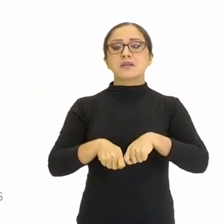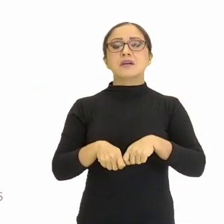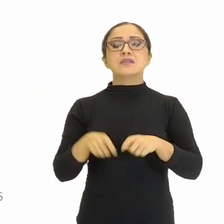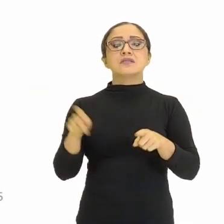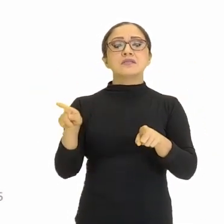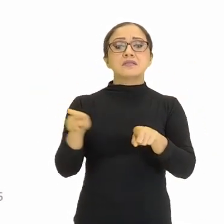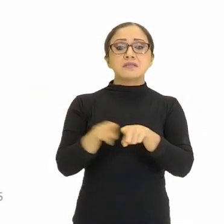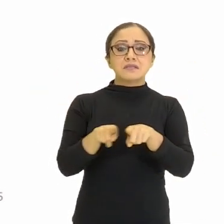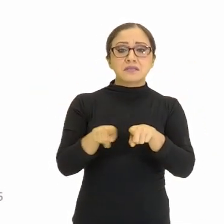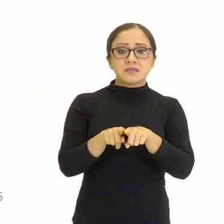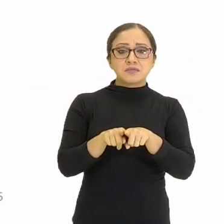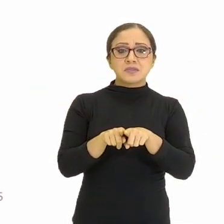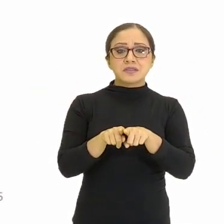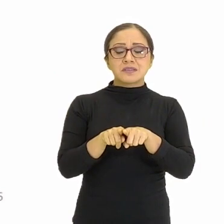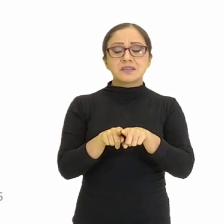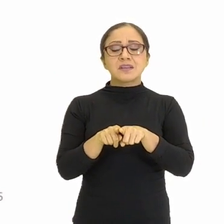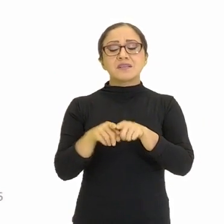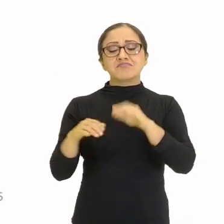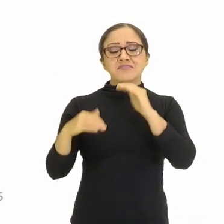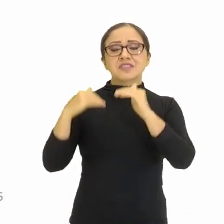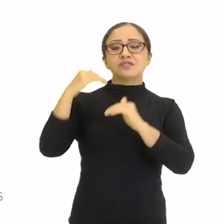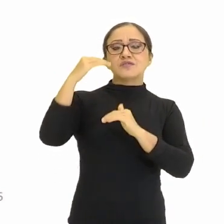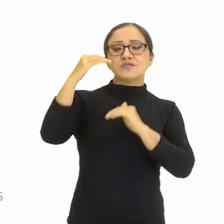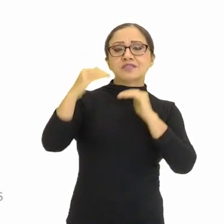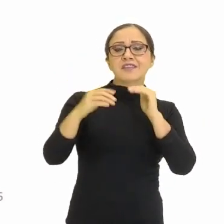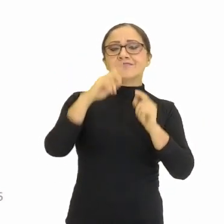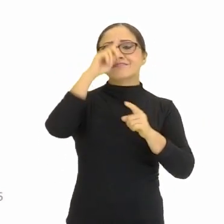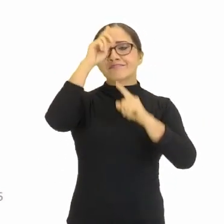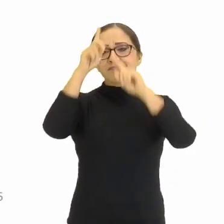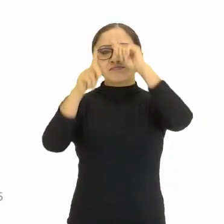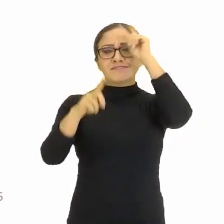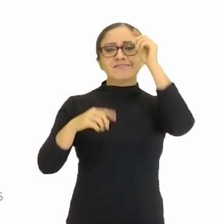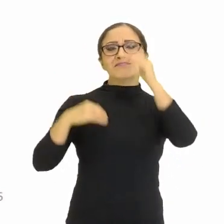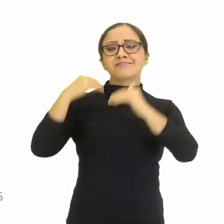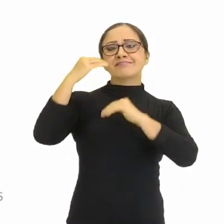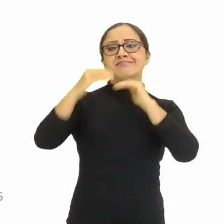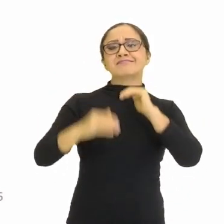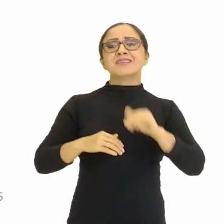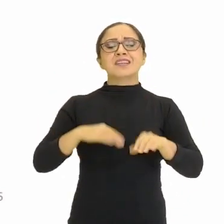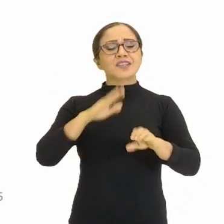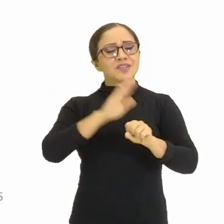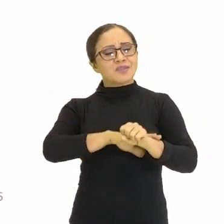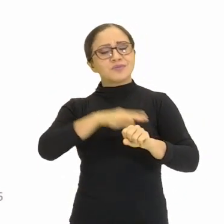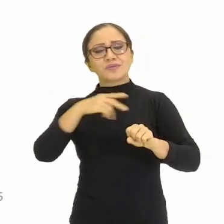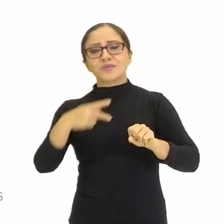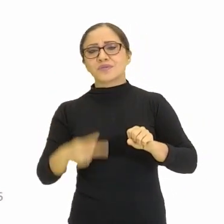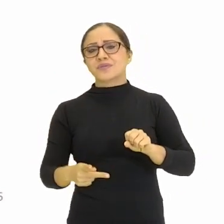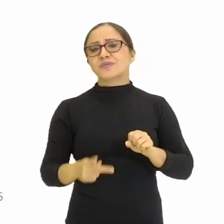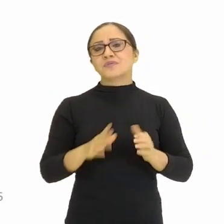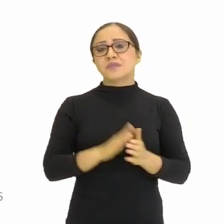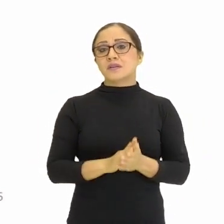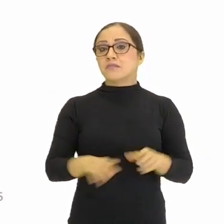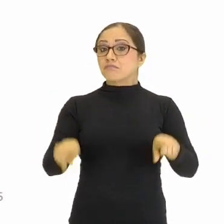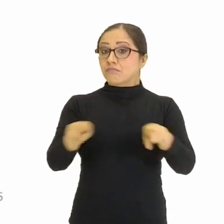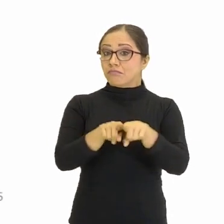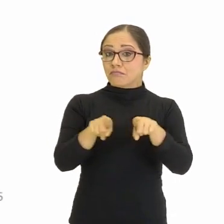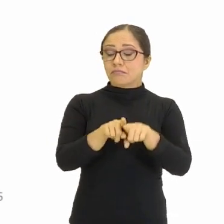desenvolvimento de autonomia, criticidade, criatividade, desenvolvimento de argumentação, e também de ética.